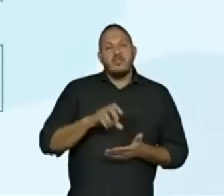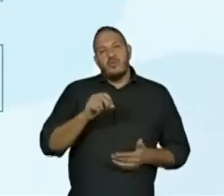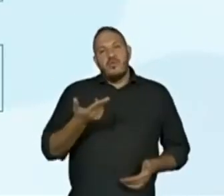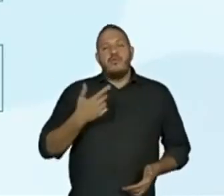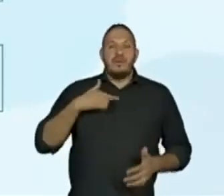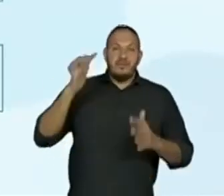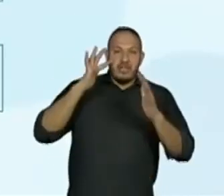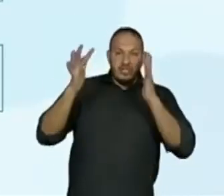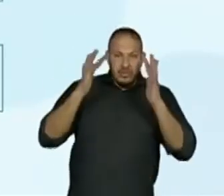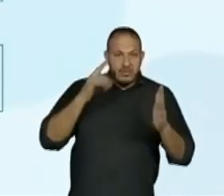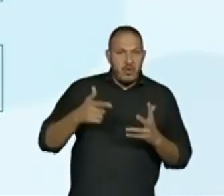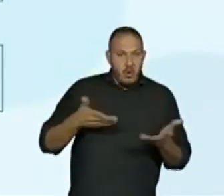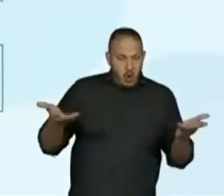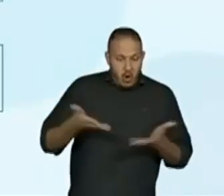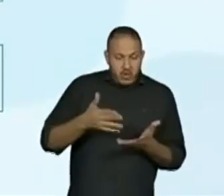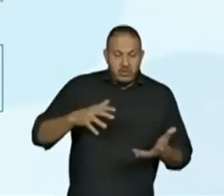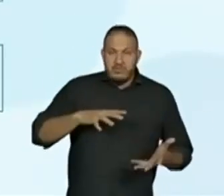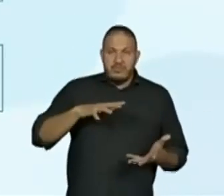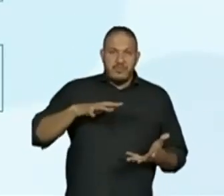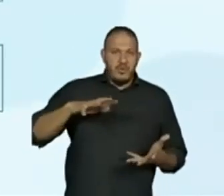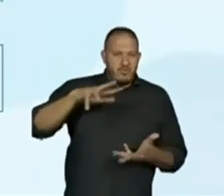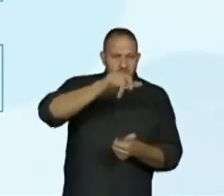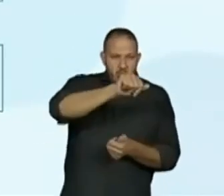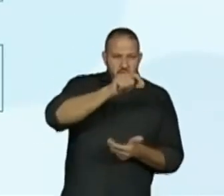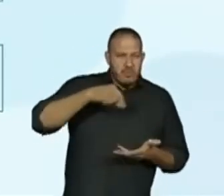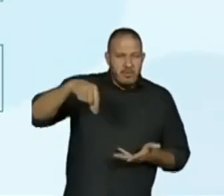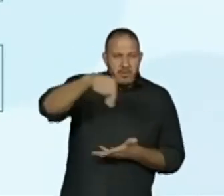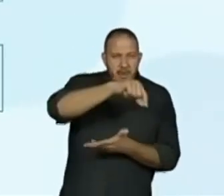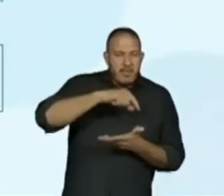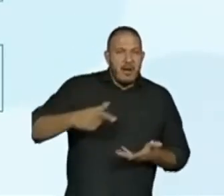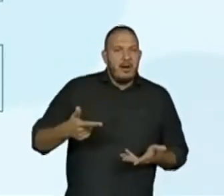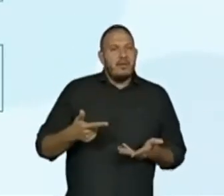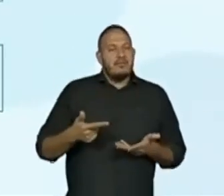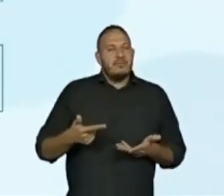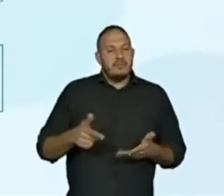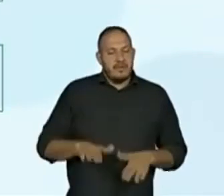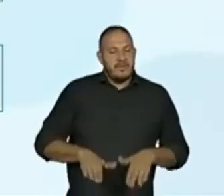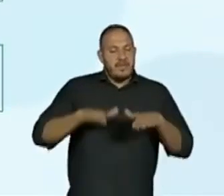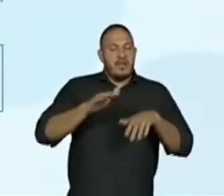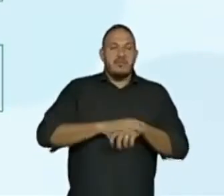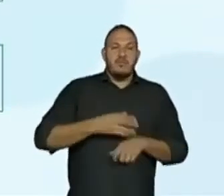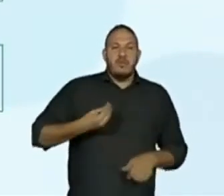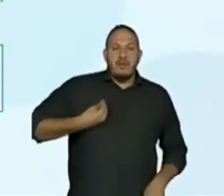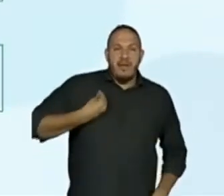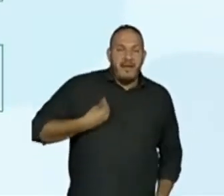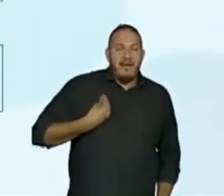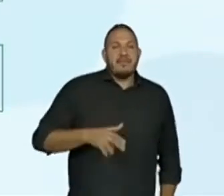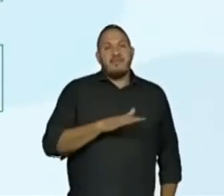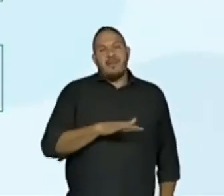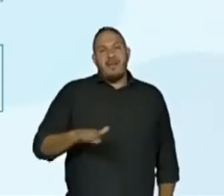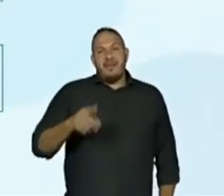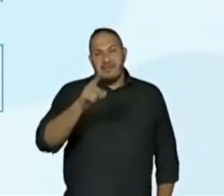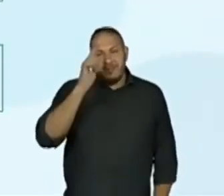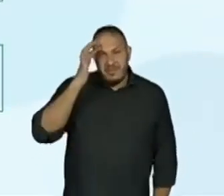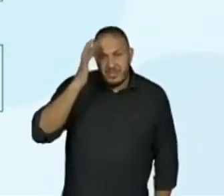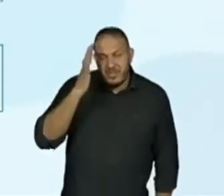O mundo particular vivenciado por crianças muito pequenas. O imaginário infantil.